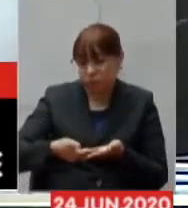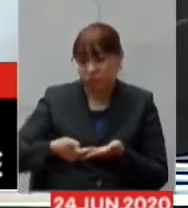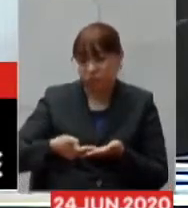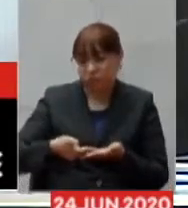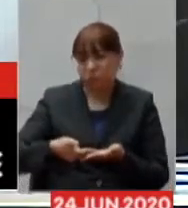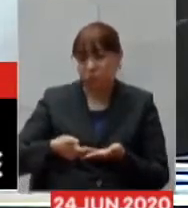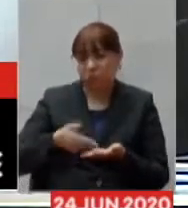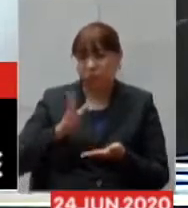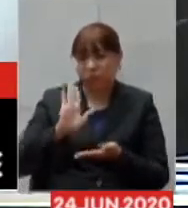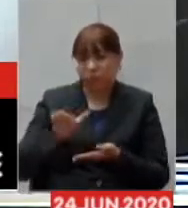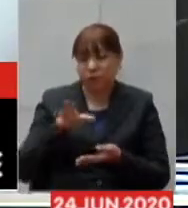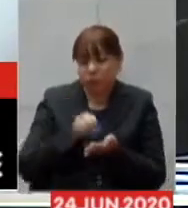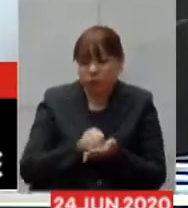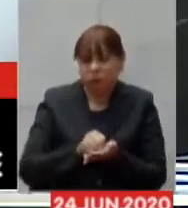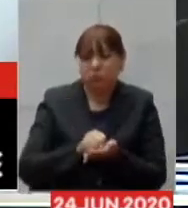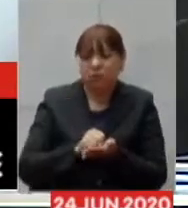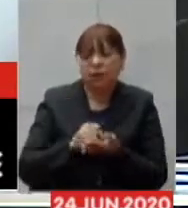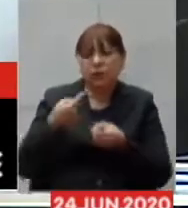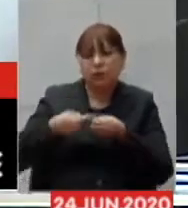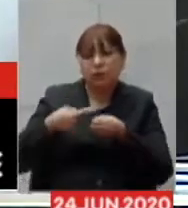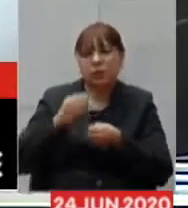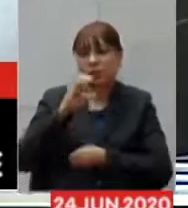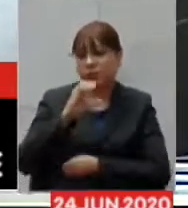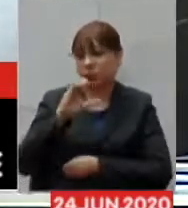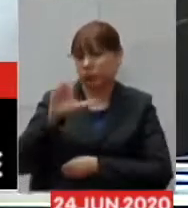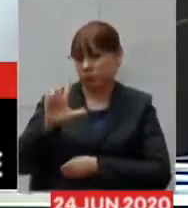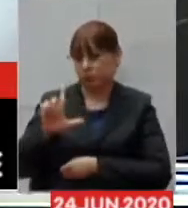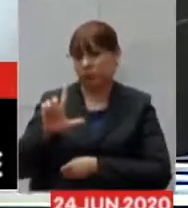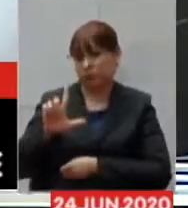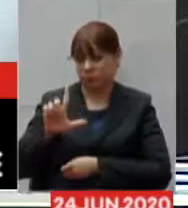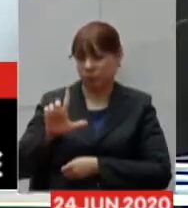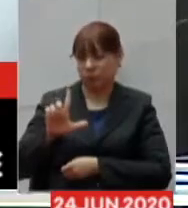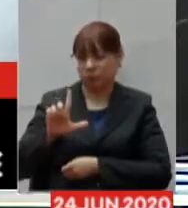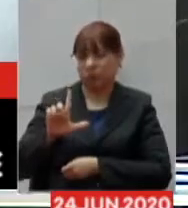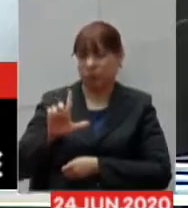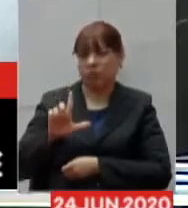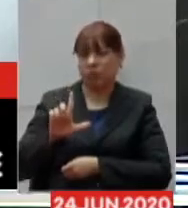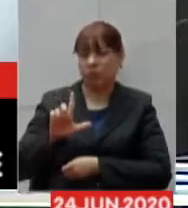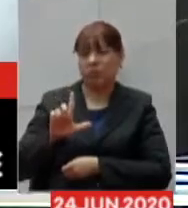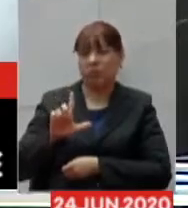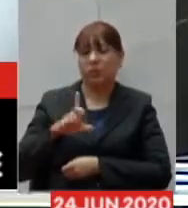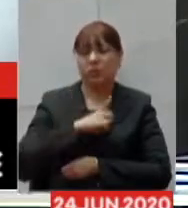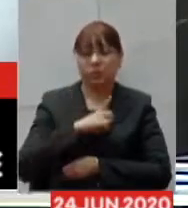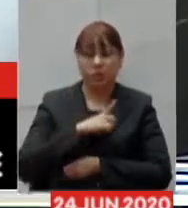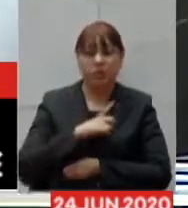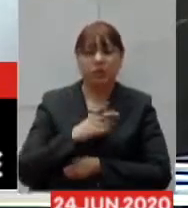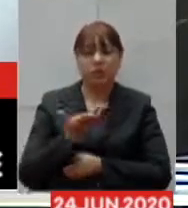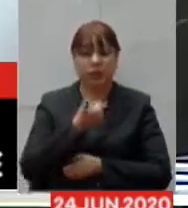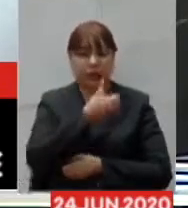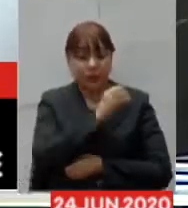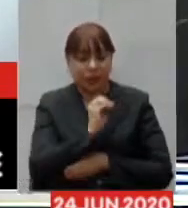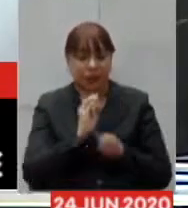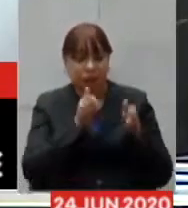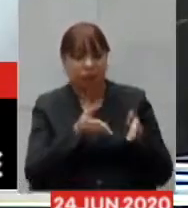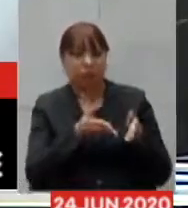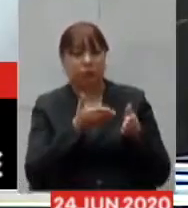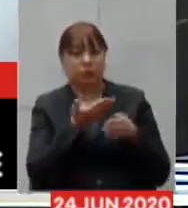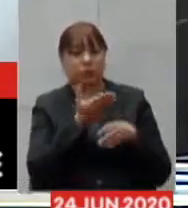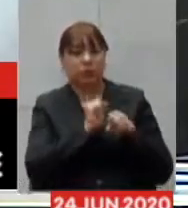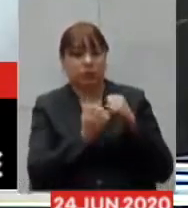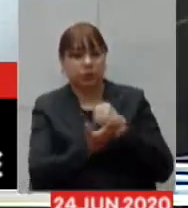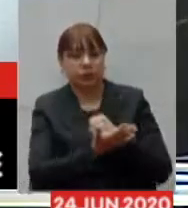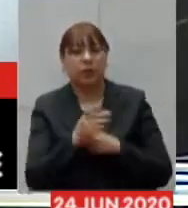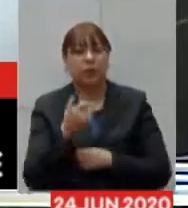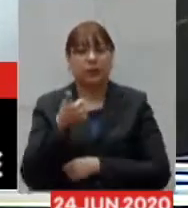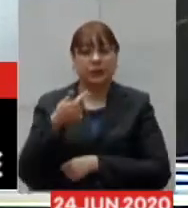credenciamento para o município de Conselheiro Lafayette ou seja 10 para o hospital de campanha e 17 para o hospital São